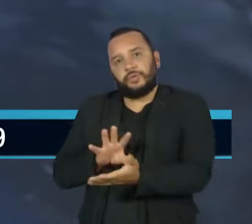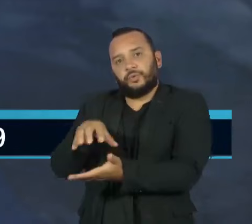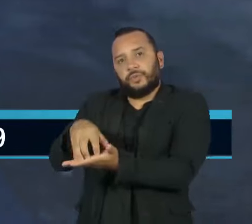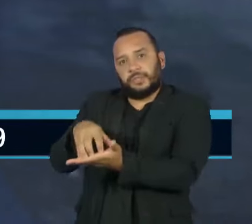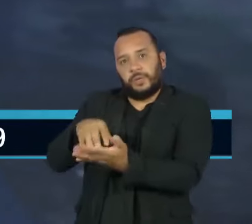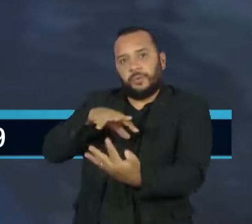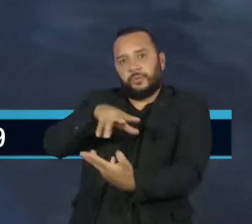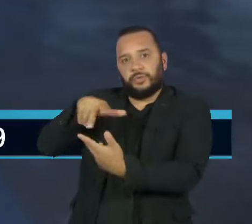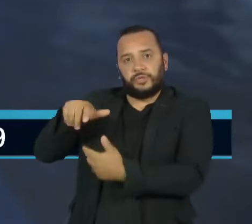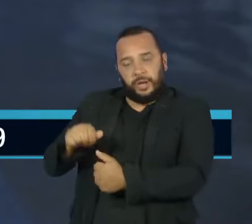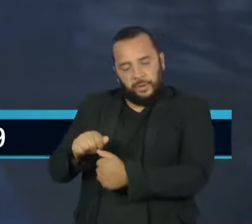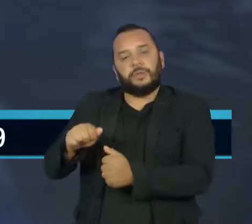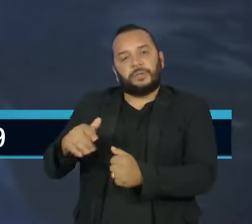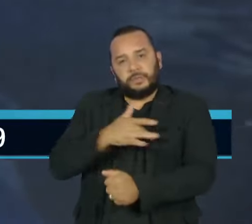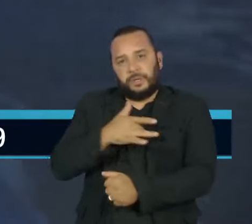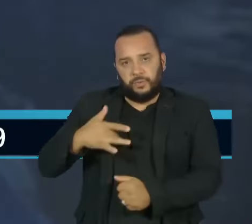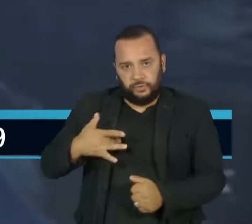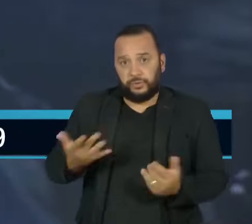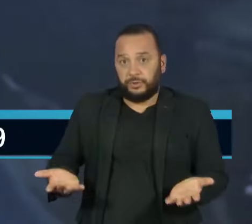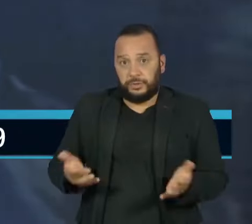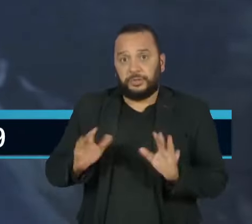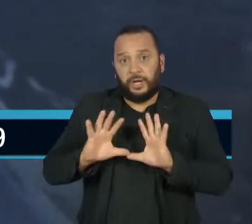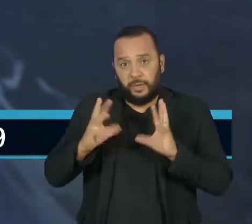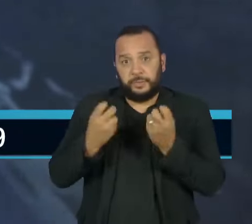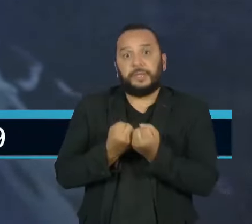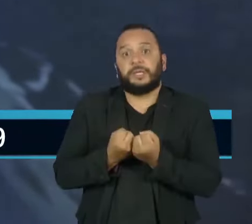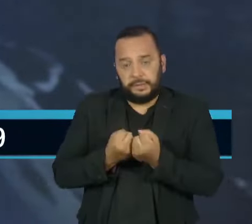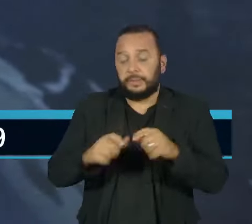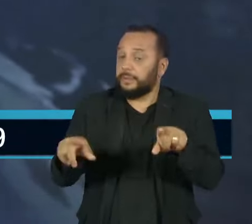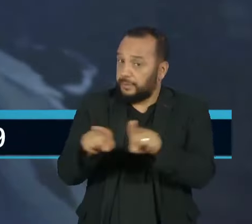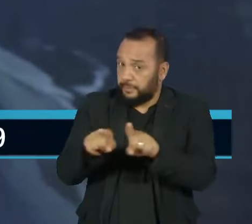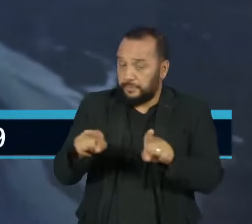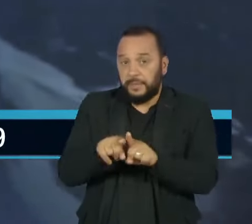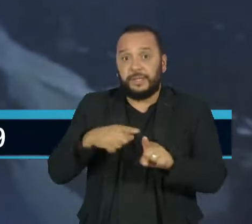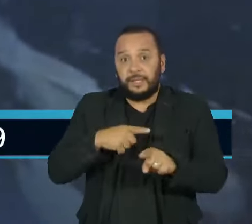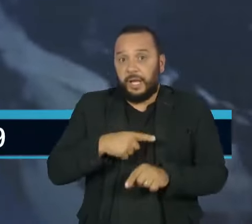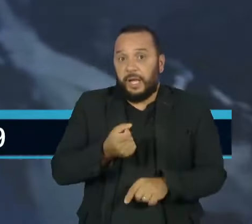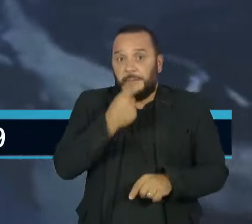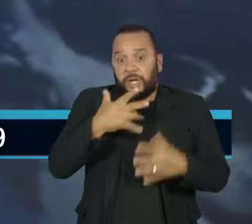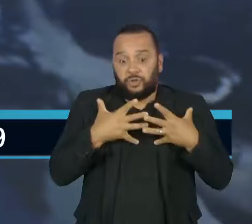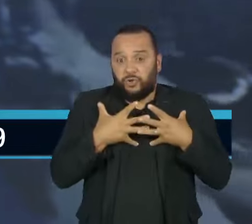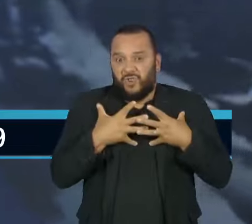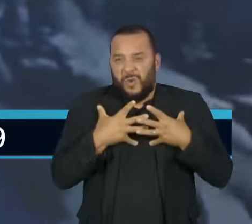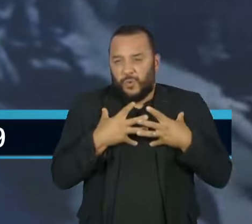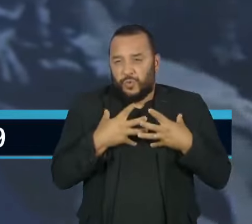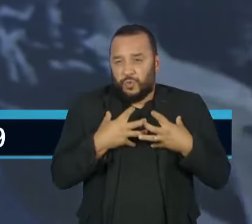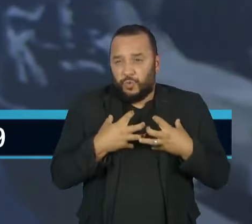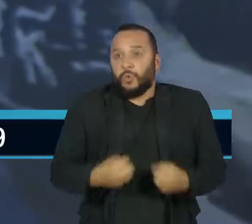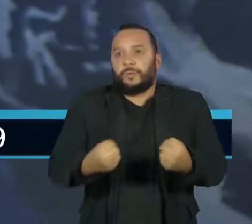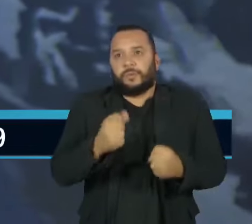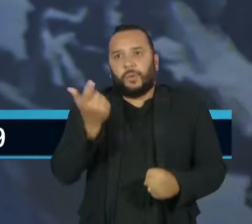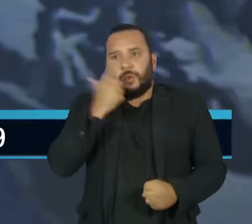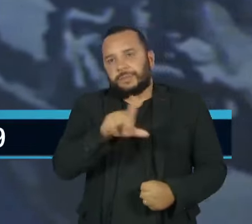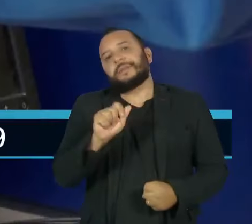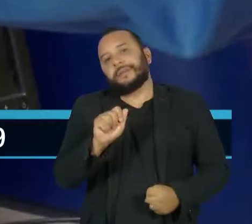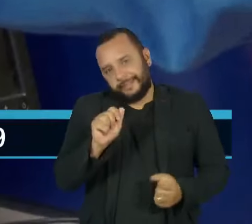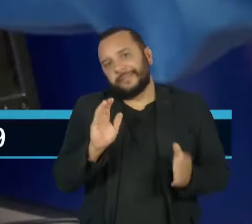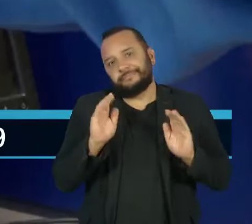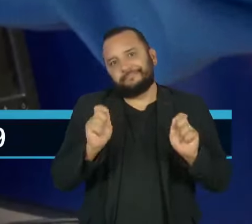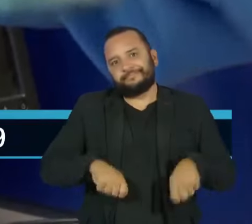A boa notícia é a descoberta de um antibiótico capaz de vencer as infecções mais resistentes e letais.